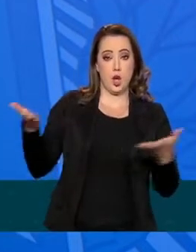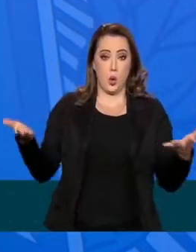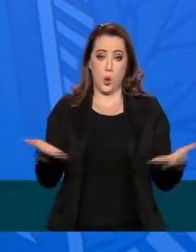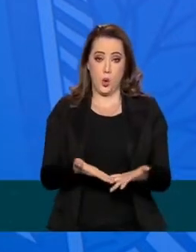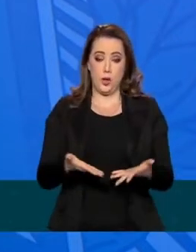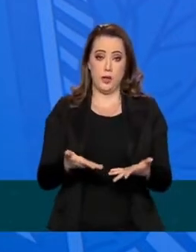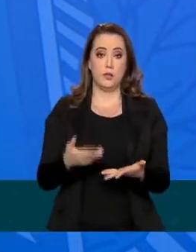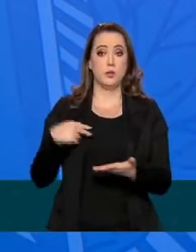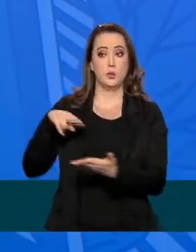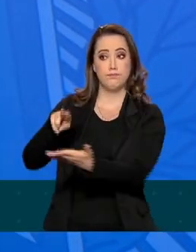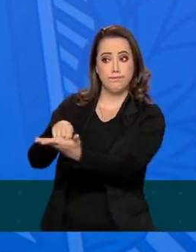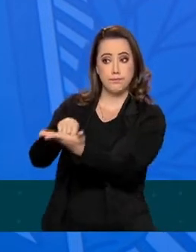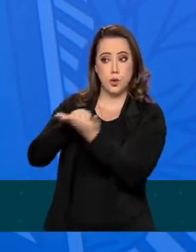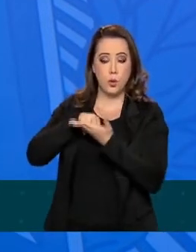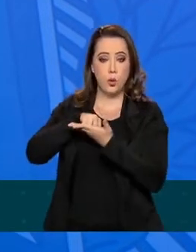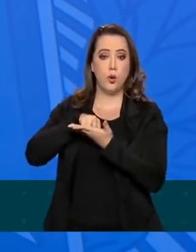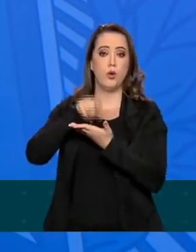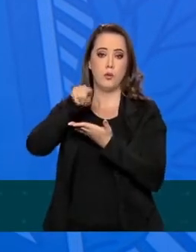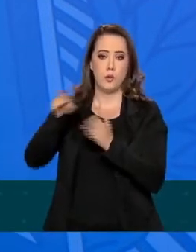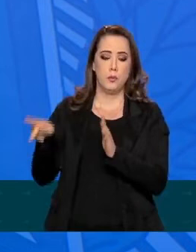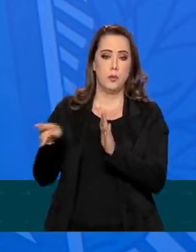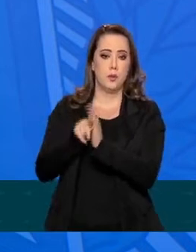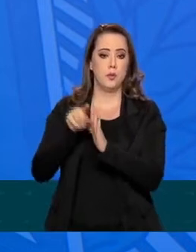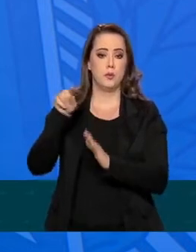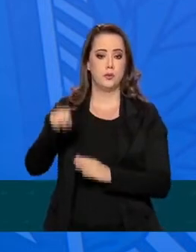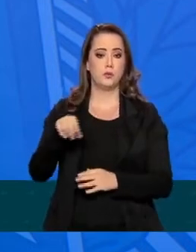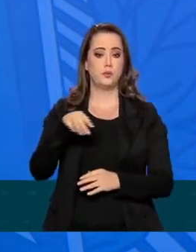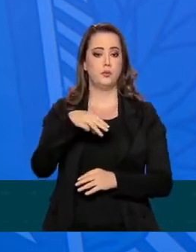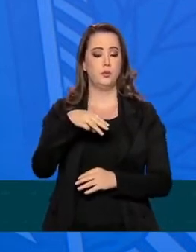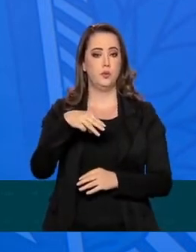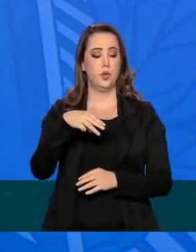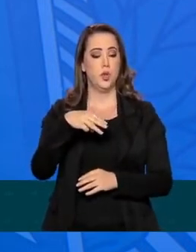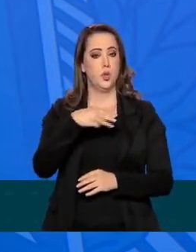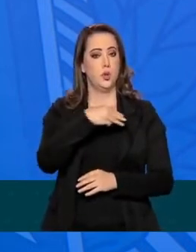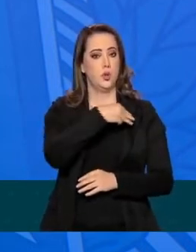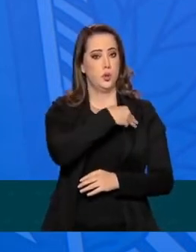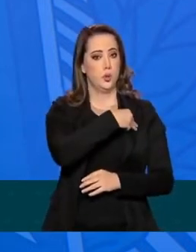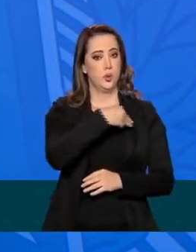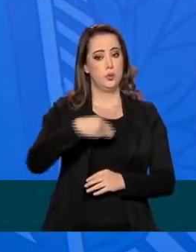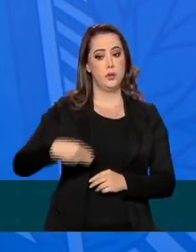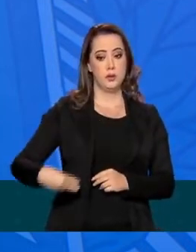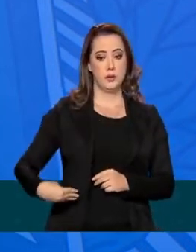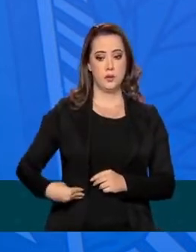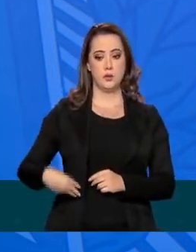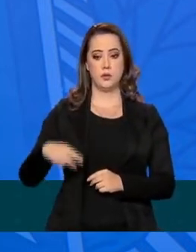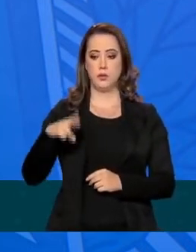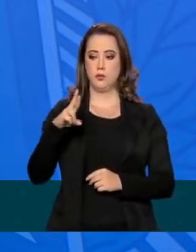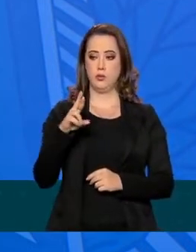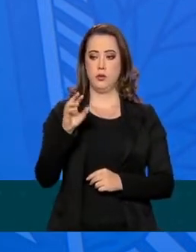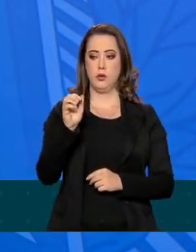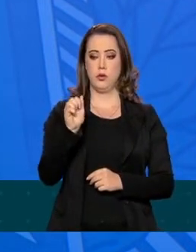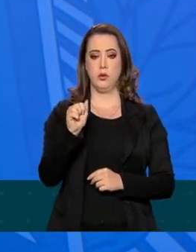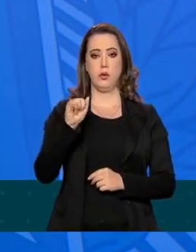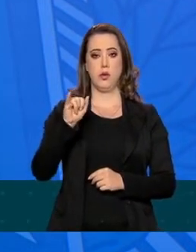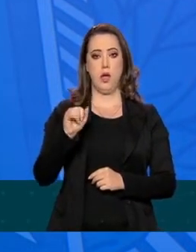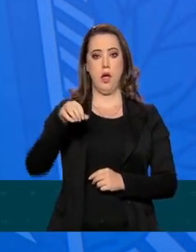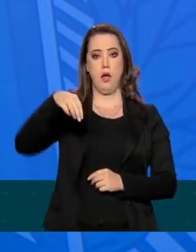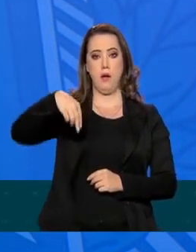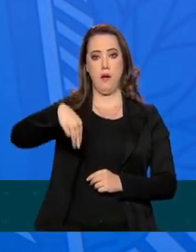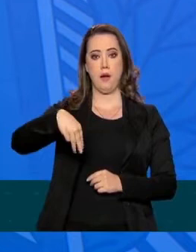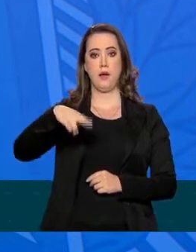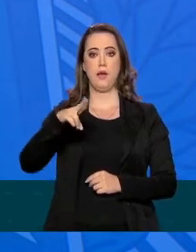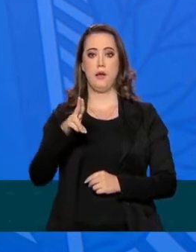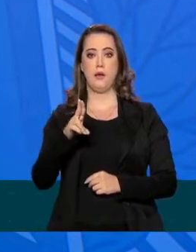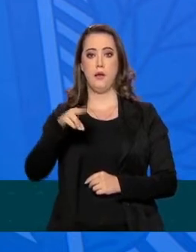do ministro Raimundo Carreiro, relator do Tribunal de Contas da União,